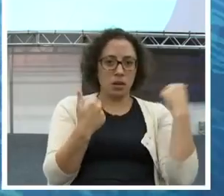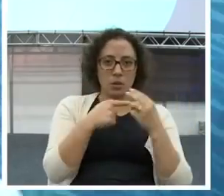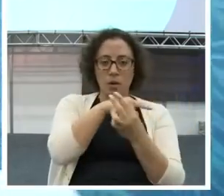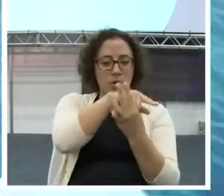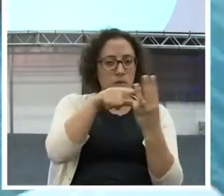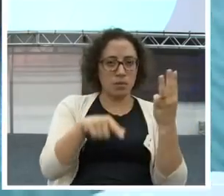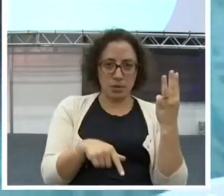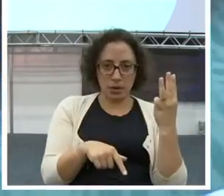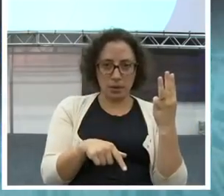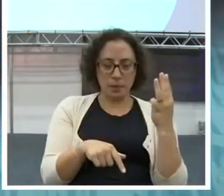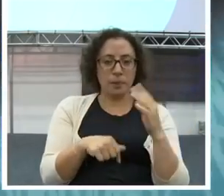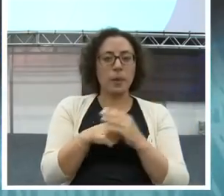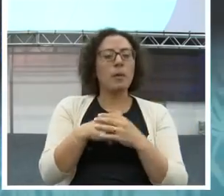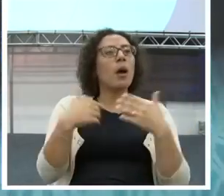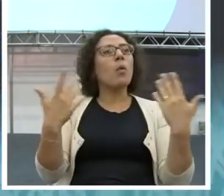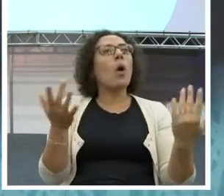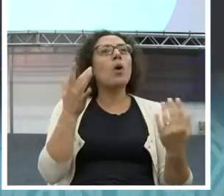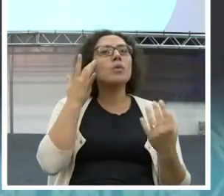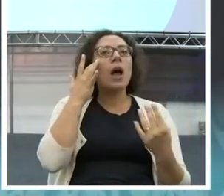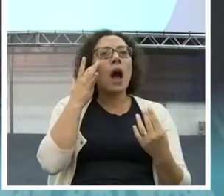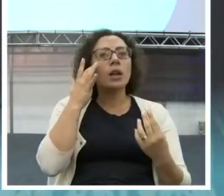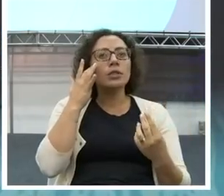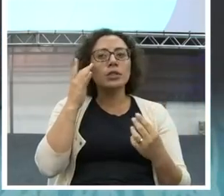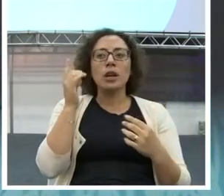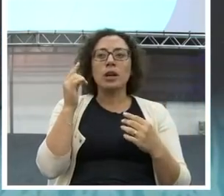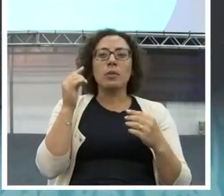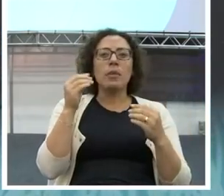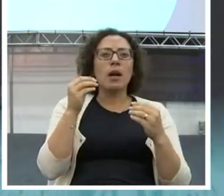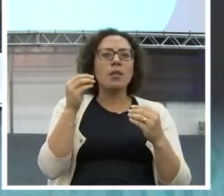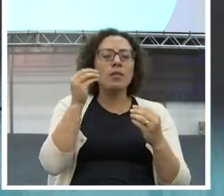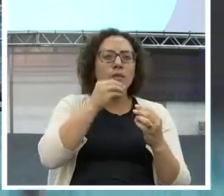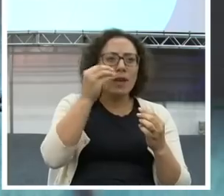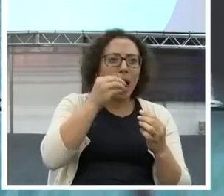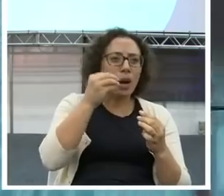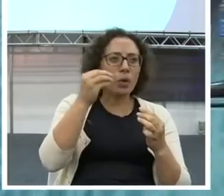Desses, qual vocês acham que é o mais fraco?